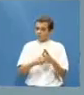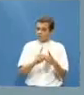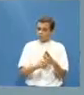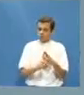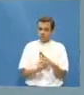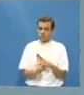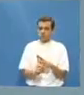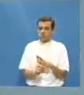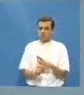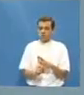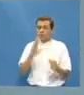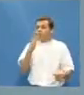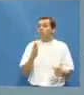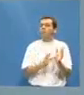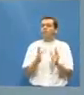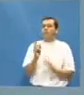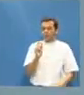qual foi a resposta de Jesus?